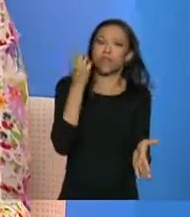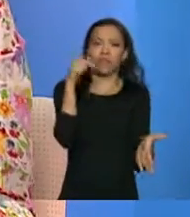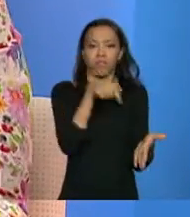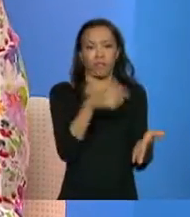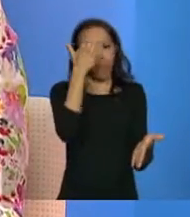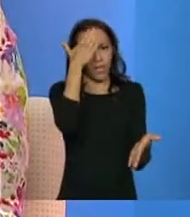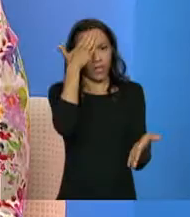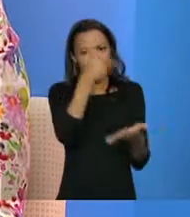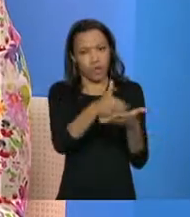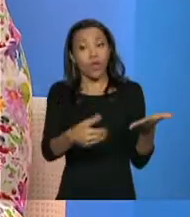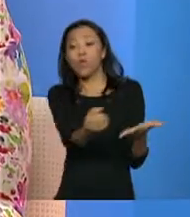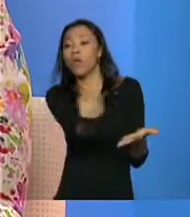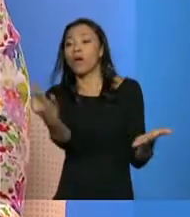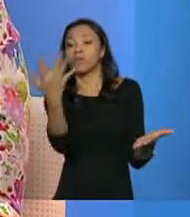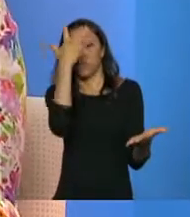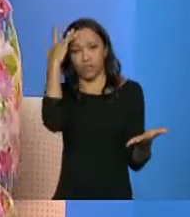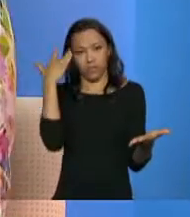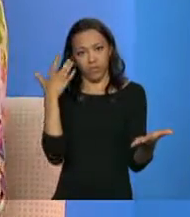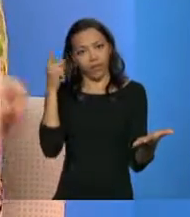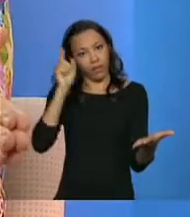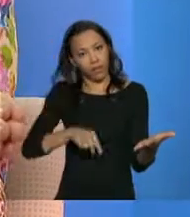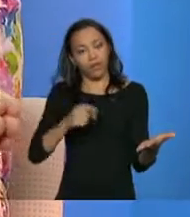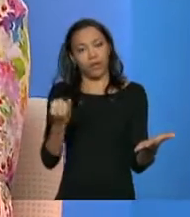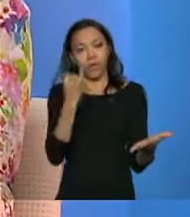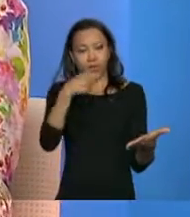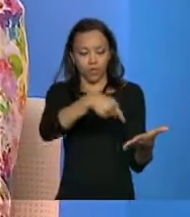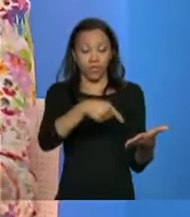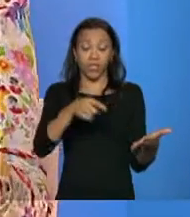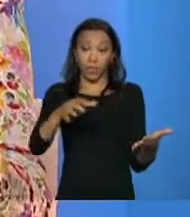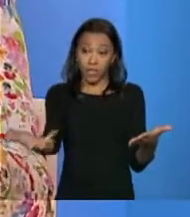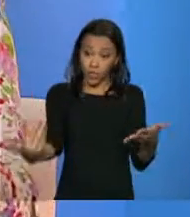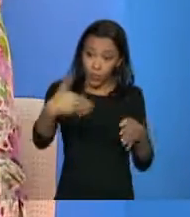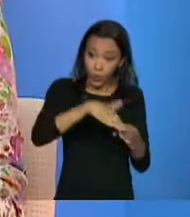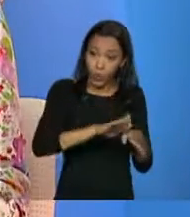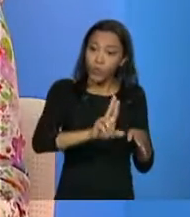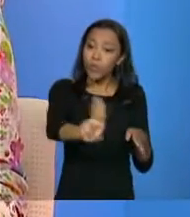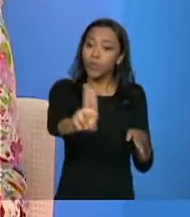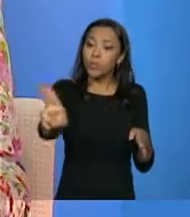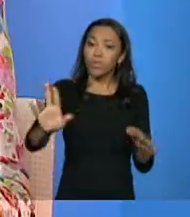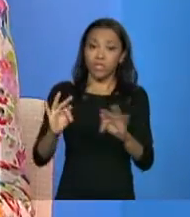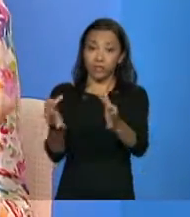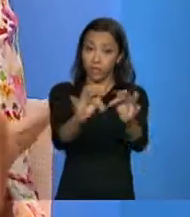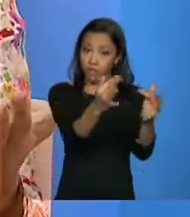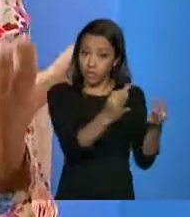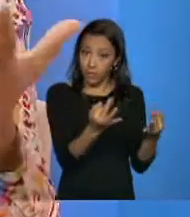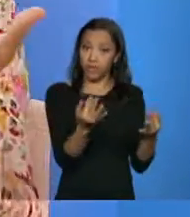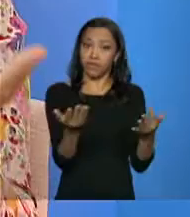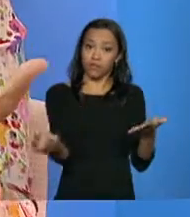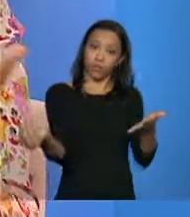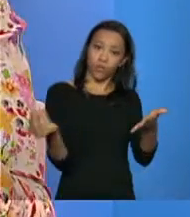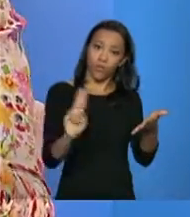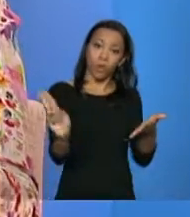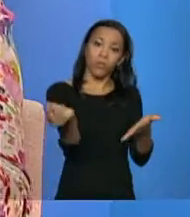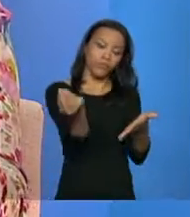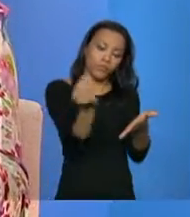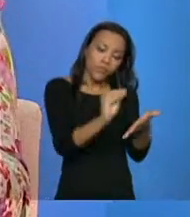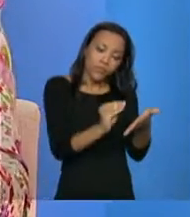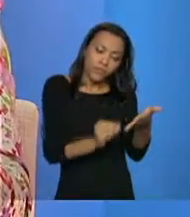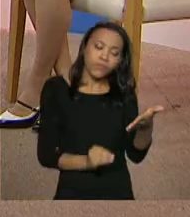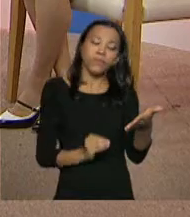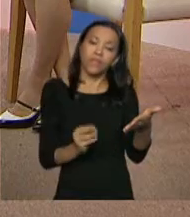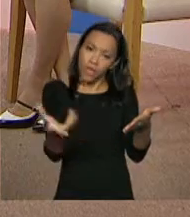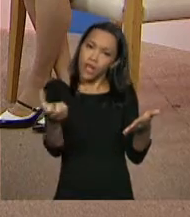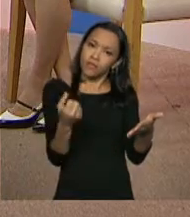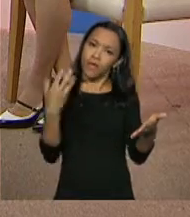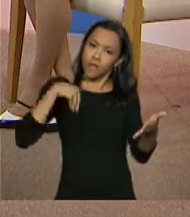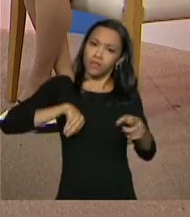hoje é o Cadastro Único. Então, incluir essas famílias que são vulneráveis, por definição, são extremamente pobres, claro que